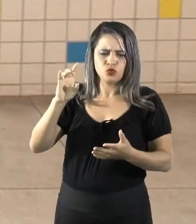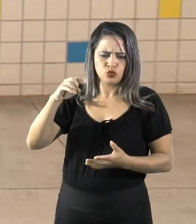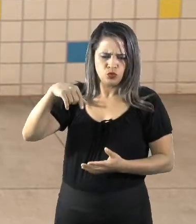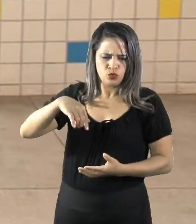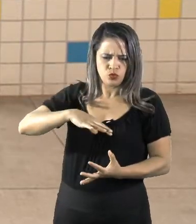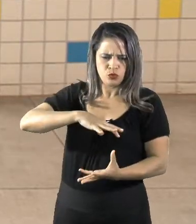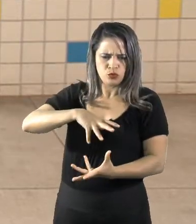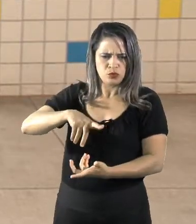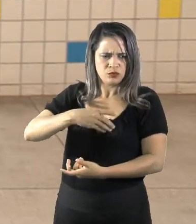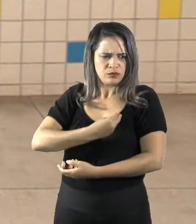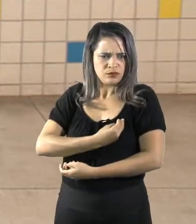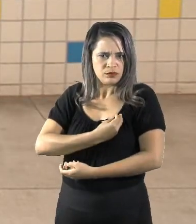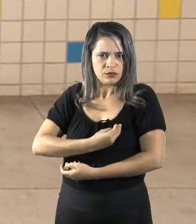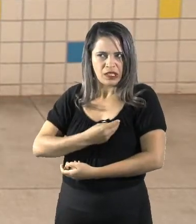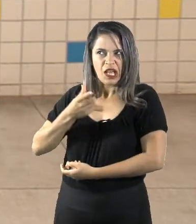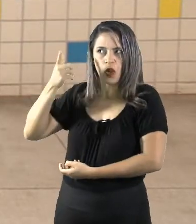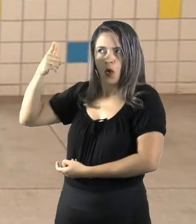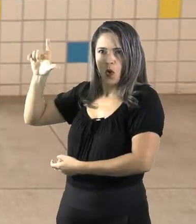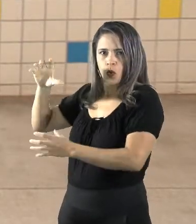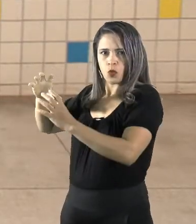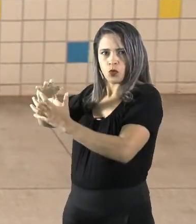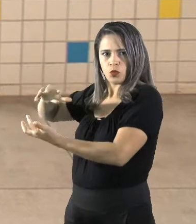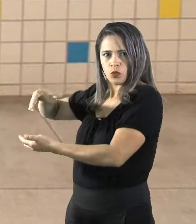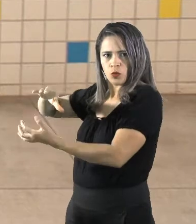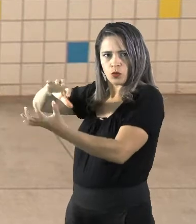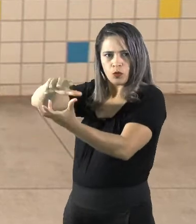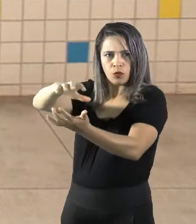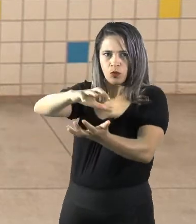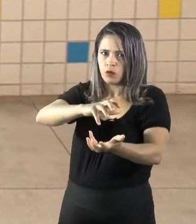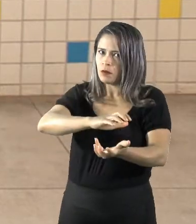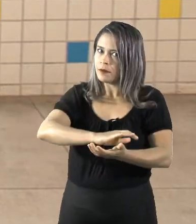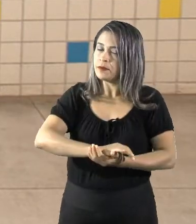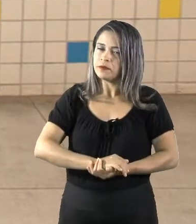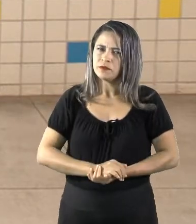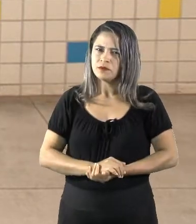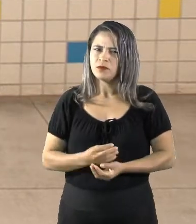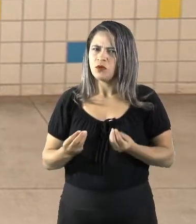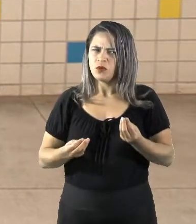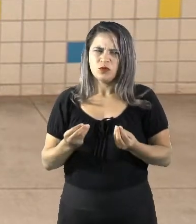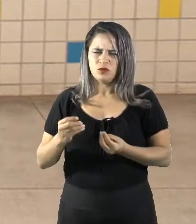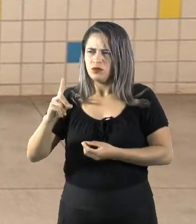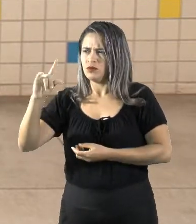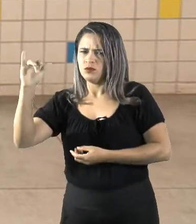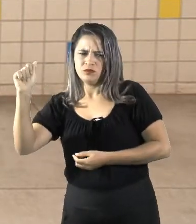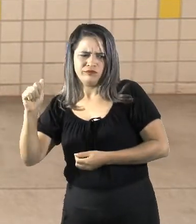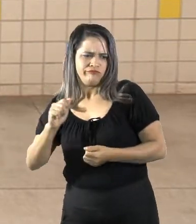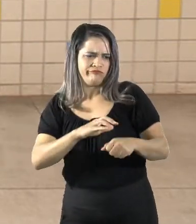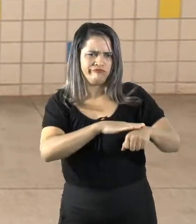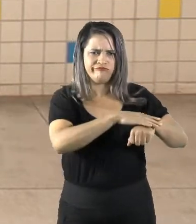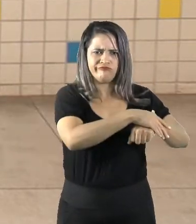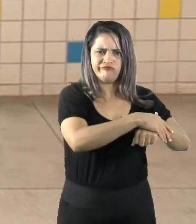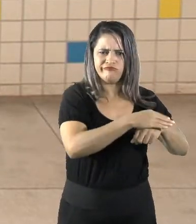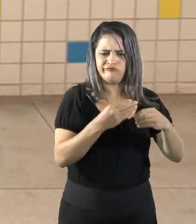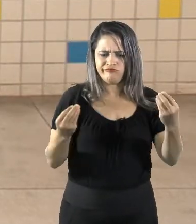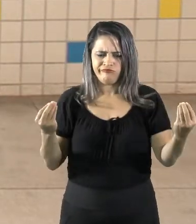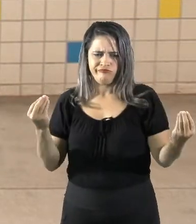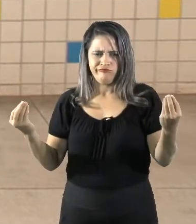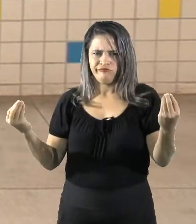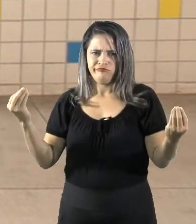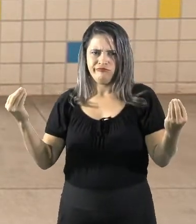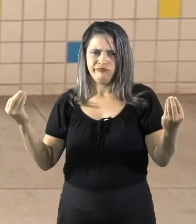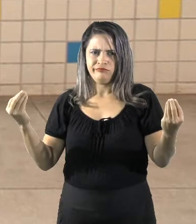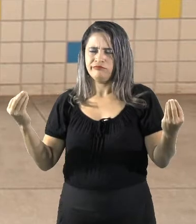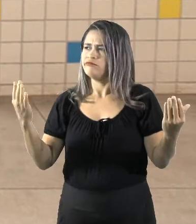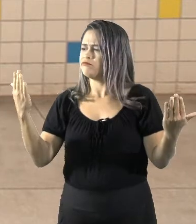existe? Será que existem outros? Como é que funciona essa questão do dia e da noite? Como é que funciona essa questão? Quem está em